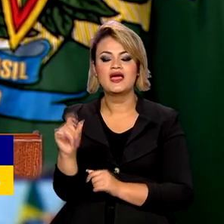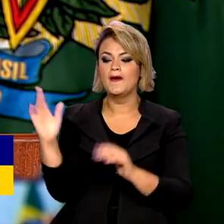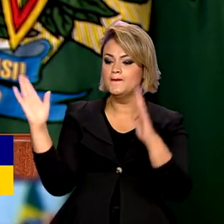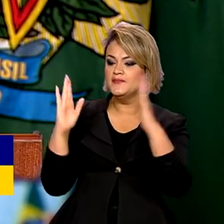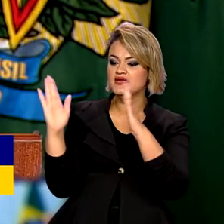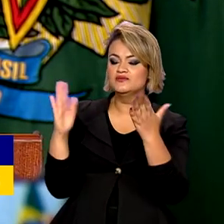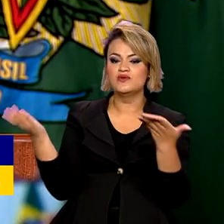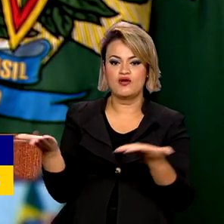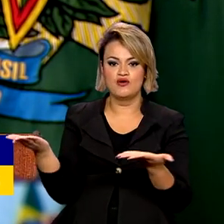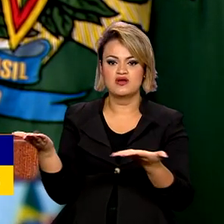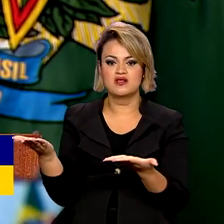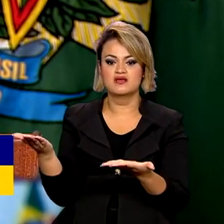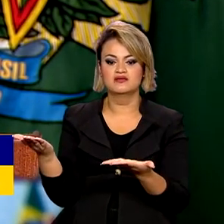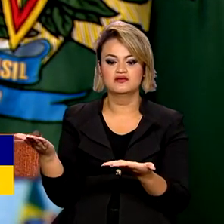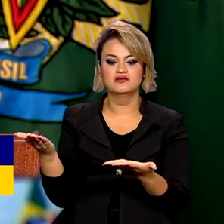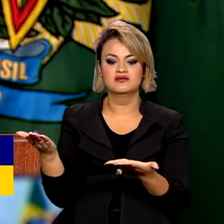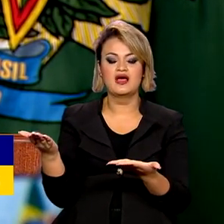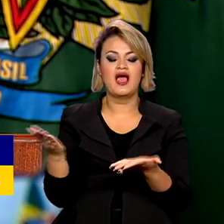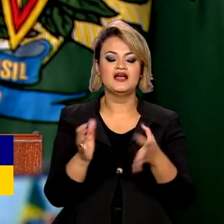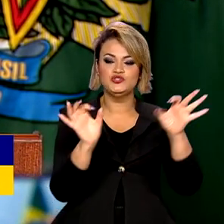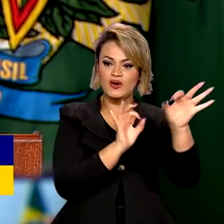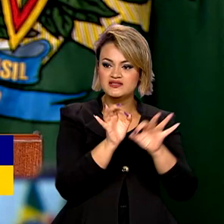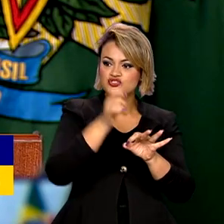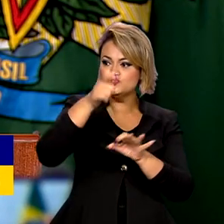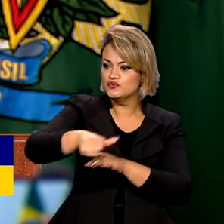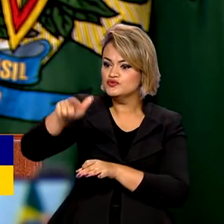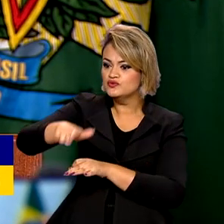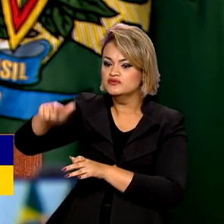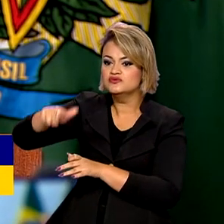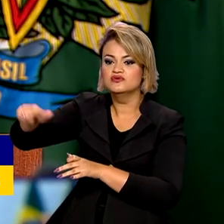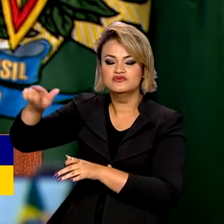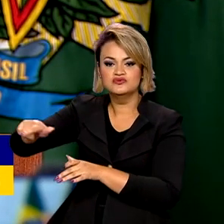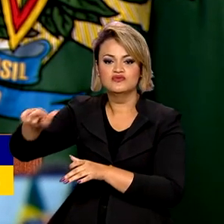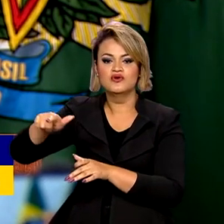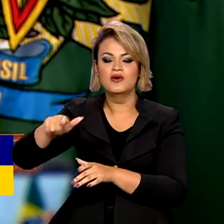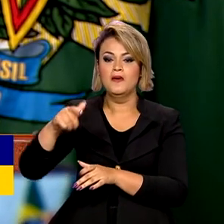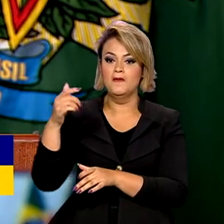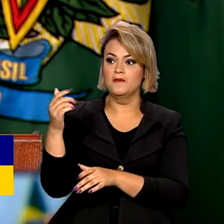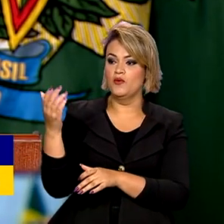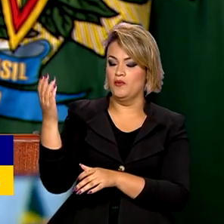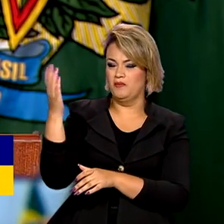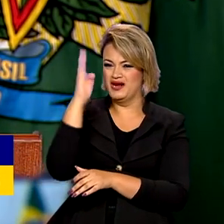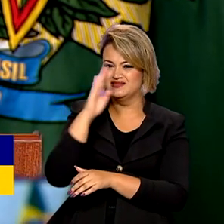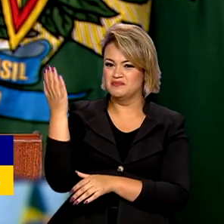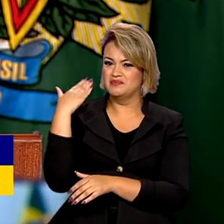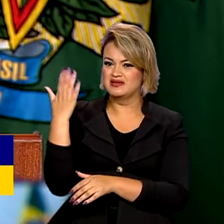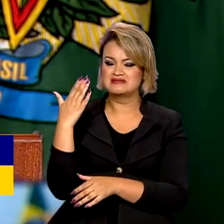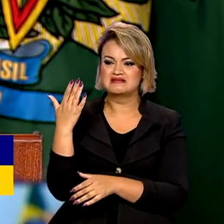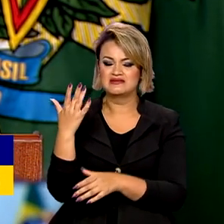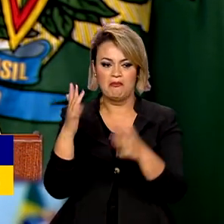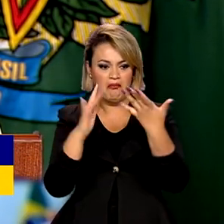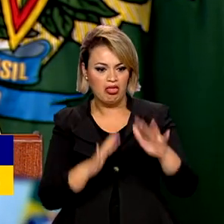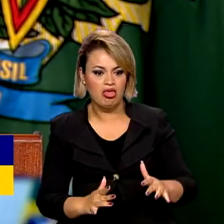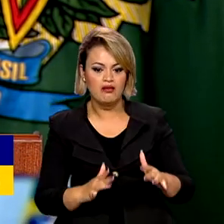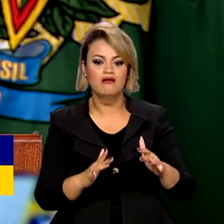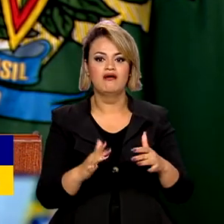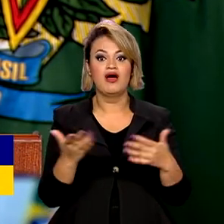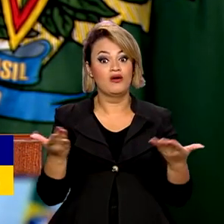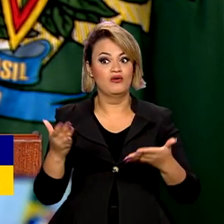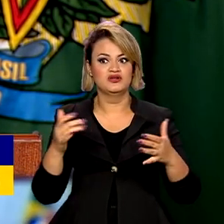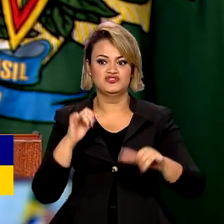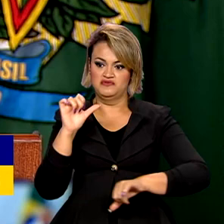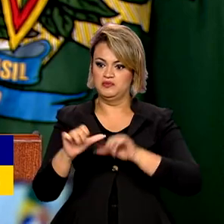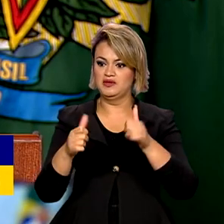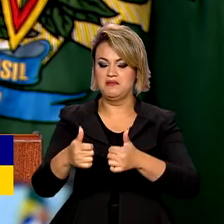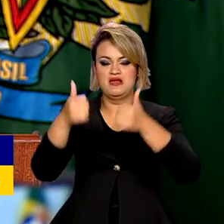fase de reconstrução de um país que foi desmontado. Vocês não têm